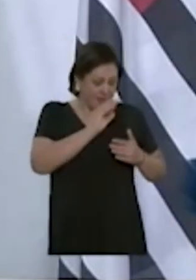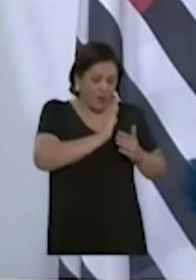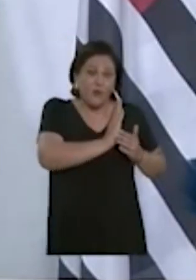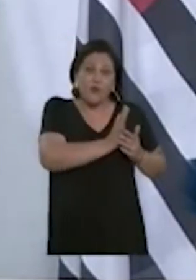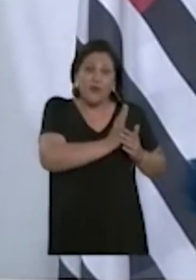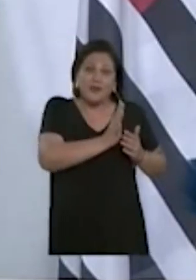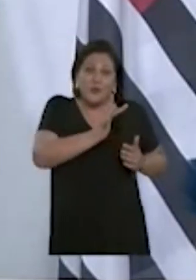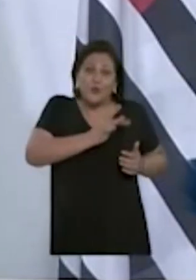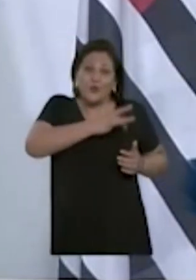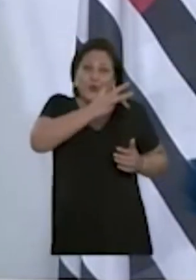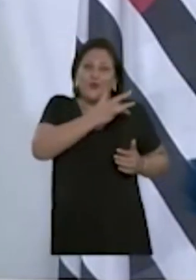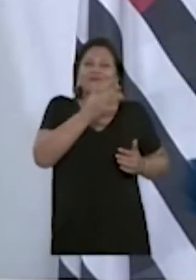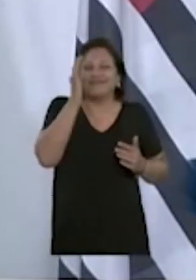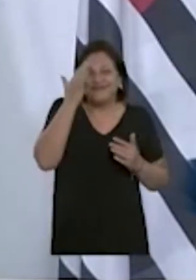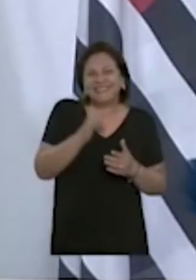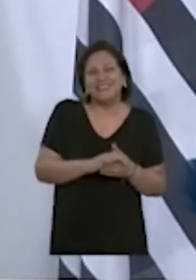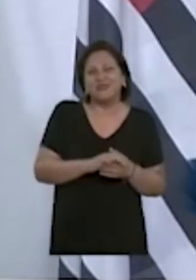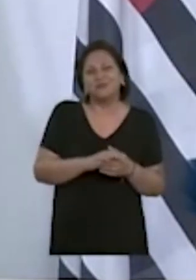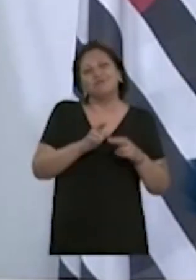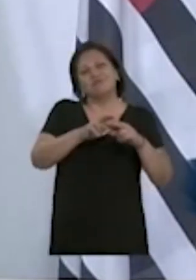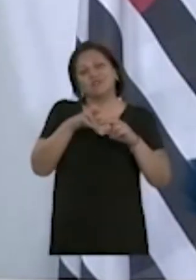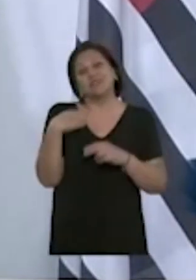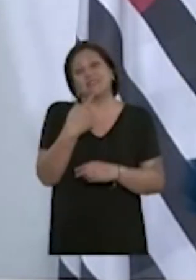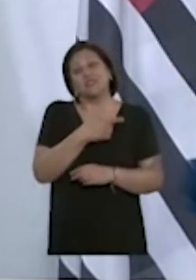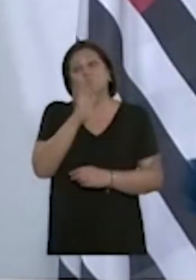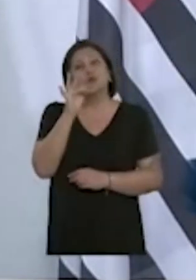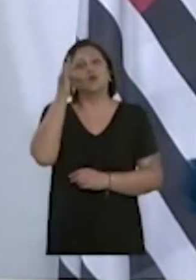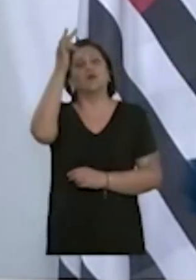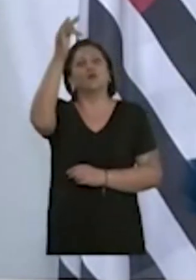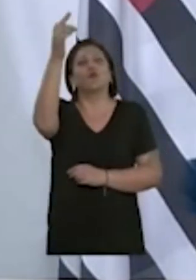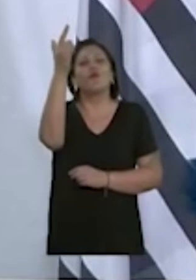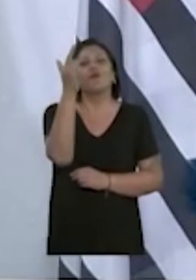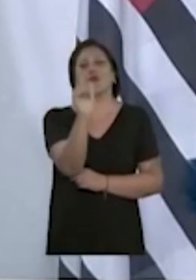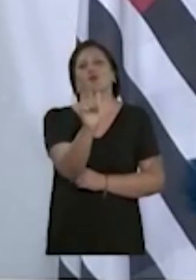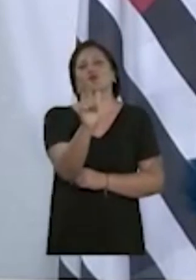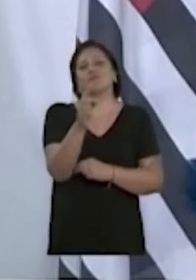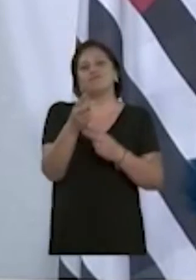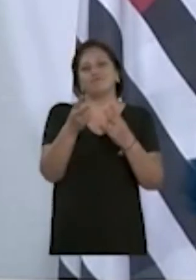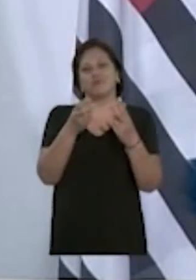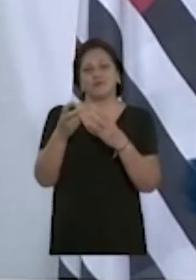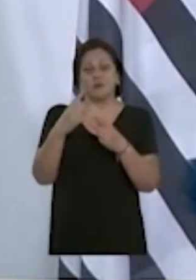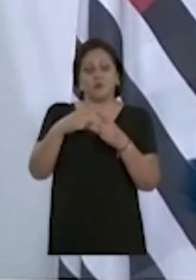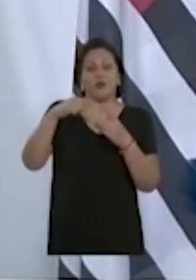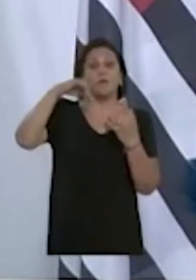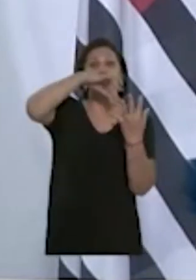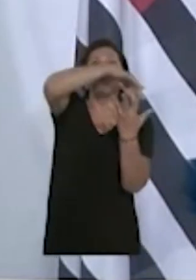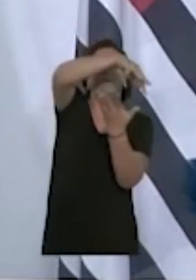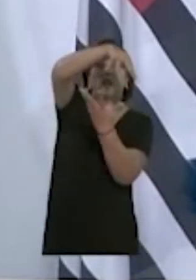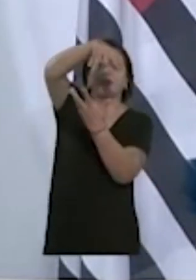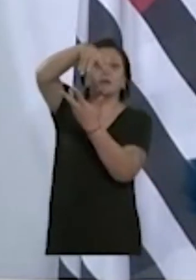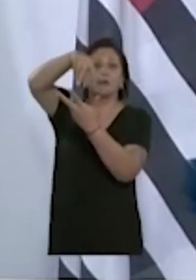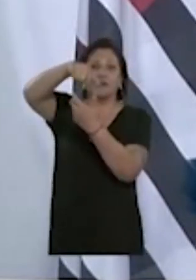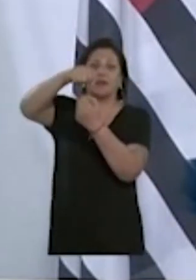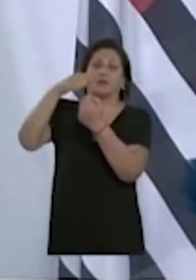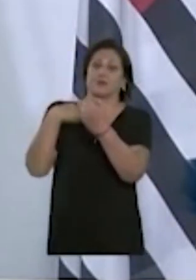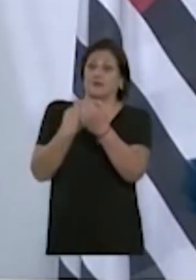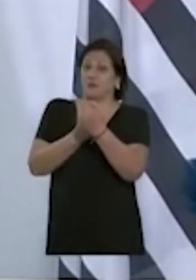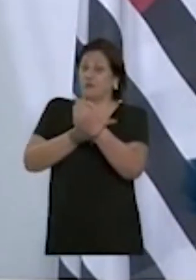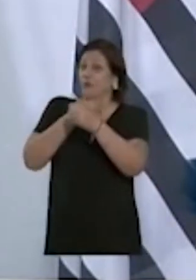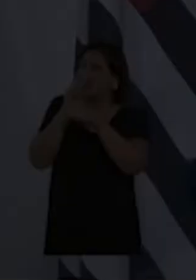e com certeza nós vamos colher frutos daqui a um tempo porque cuidar do nosso planeta, cuidar dos nossos animais é muito